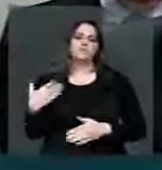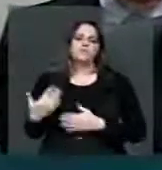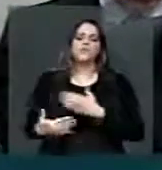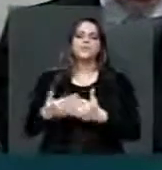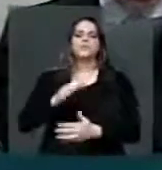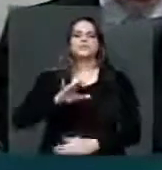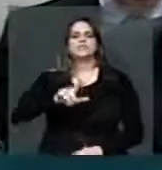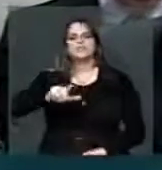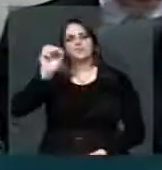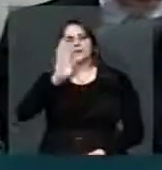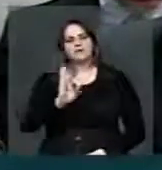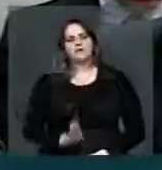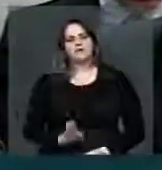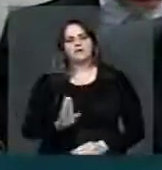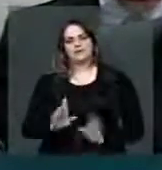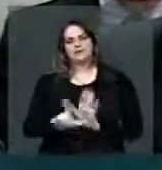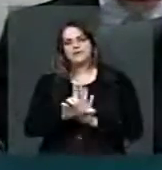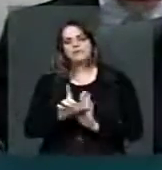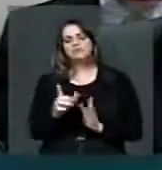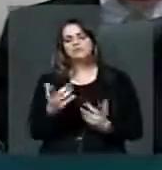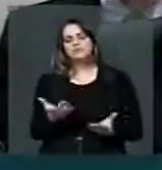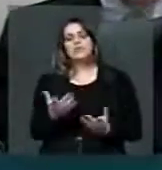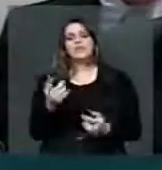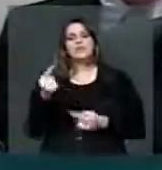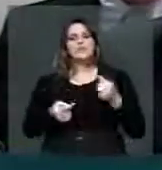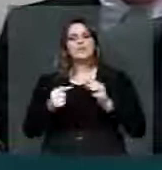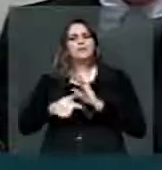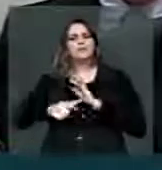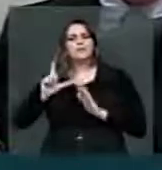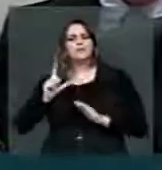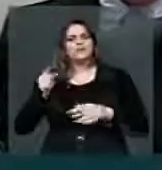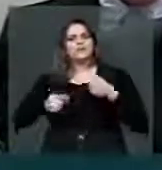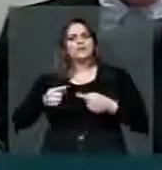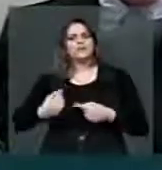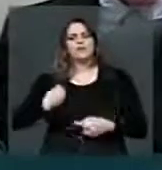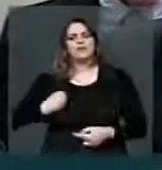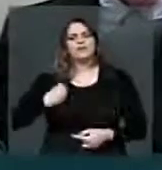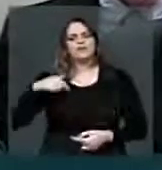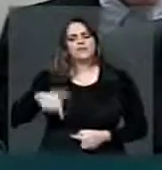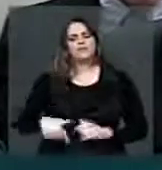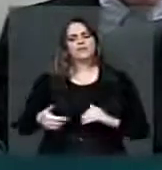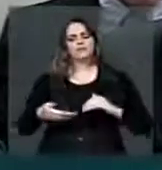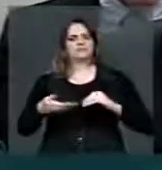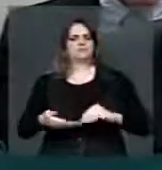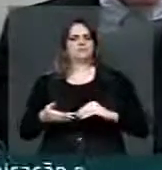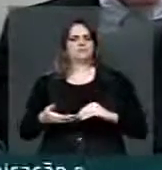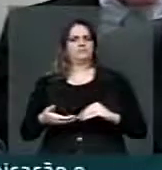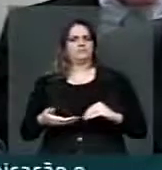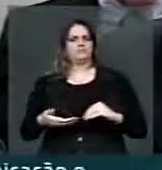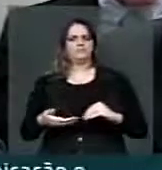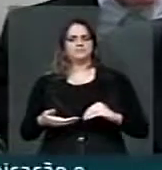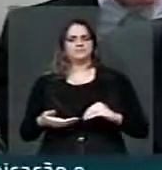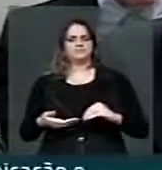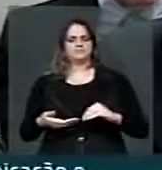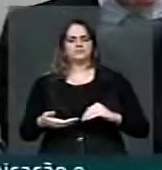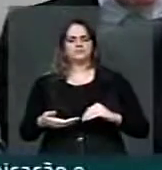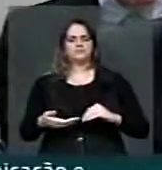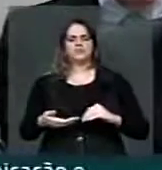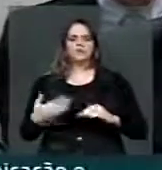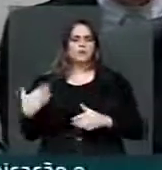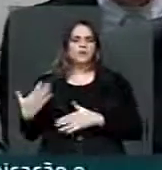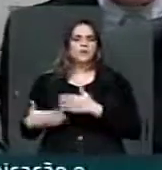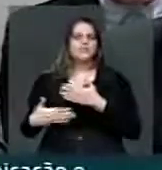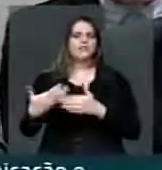muito debatido antes e durante a tramitação aqui no Congresso Nacional. Quer dizer, eu acho que o processo